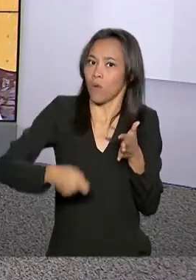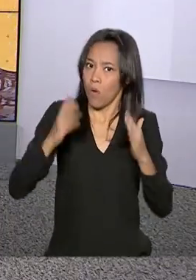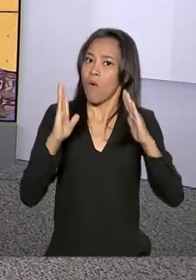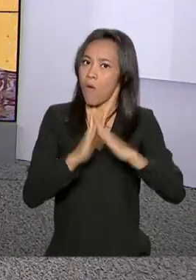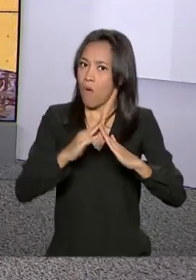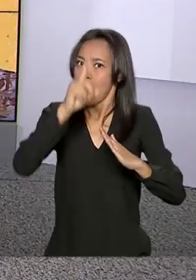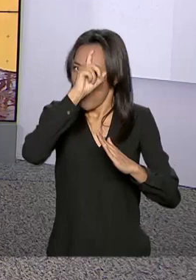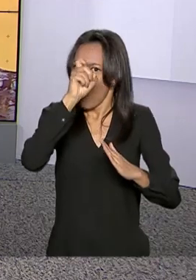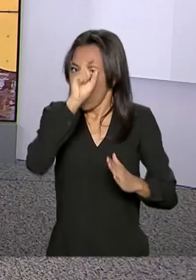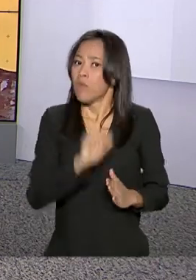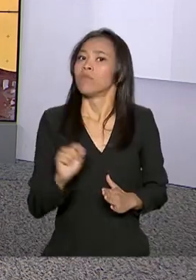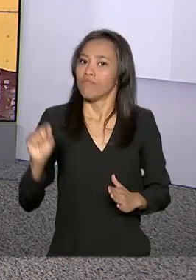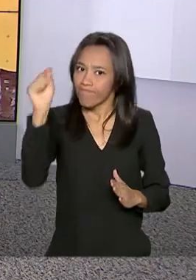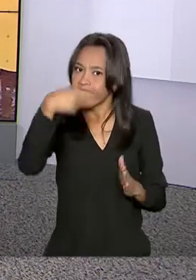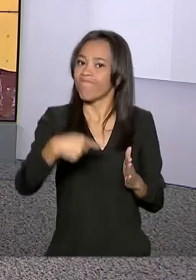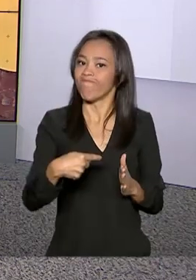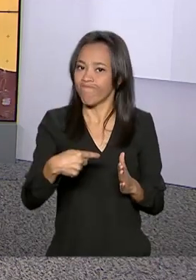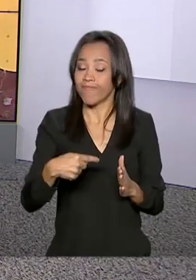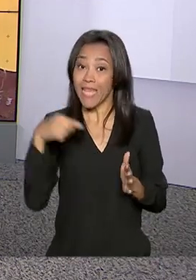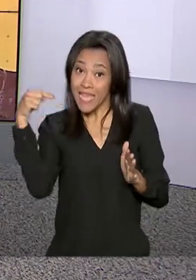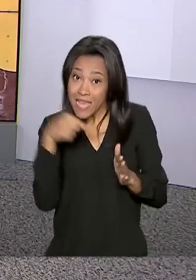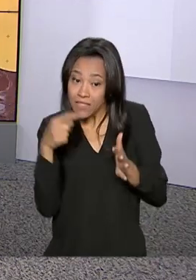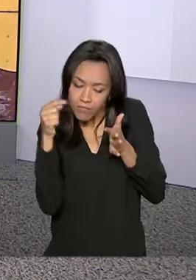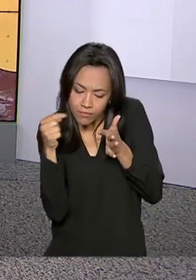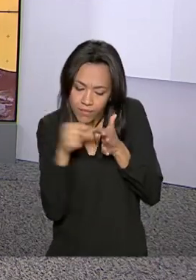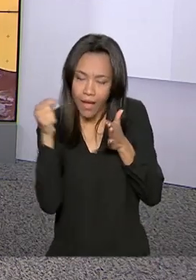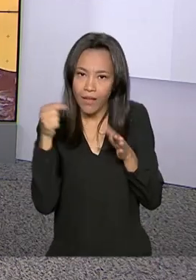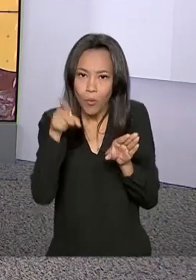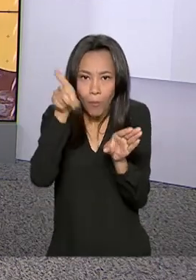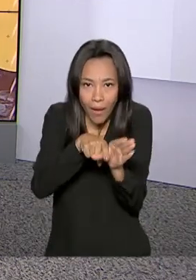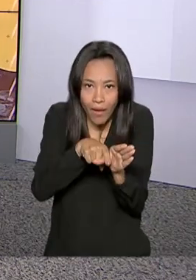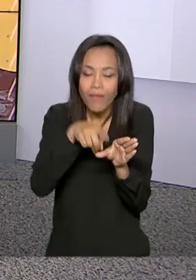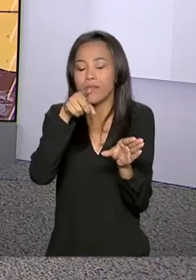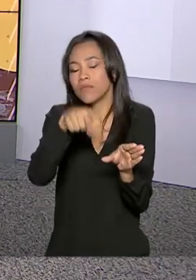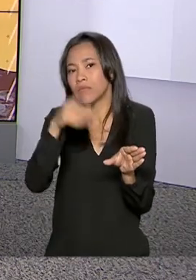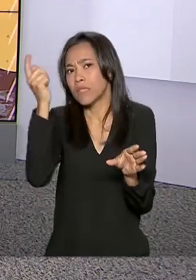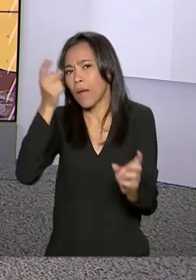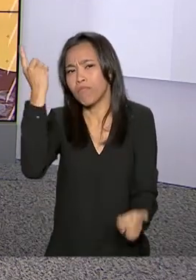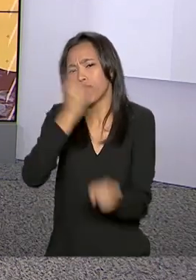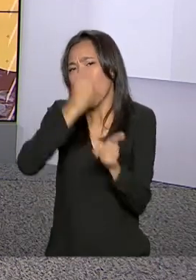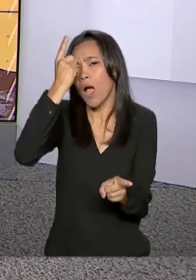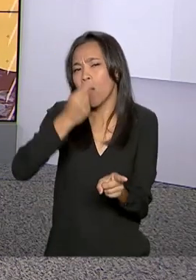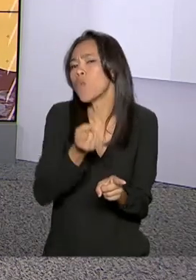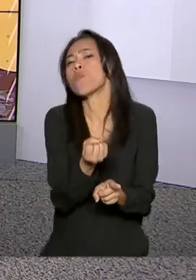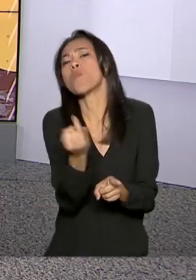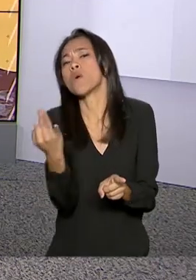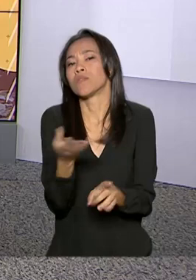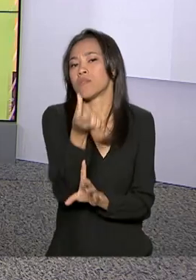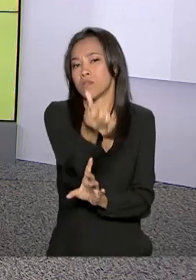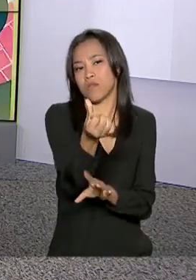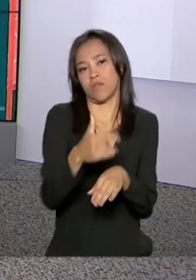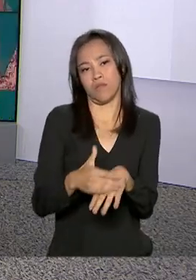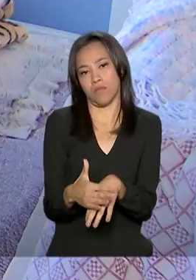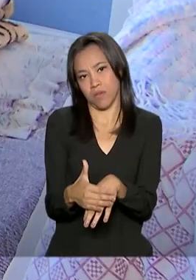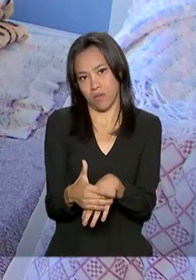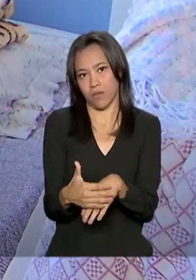unidades de saúde pública. Com ele é possível diagnosticar pelo menos seis doenças.